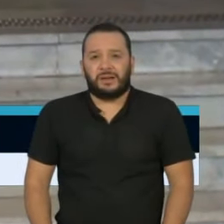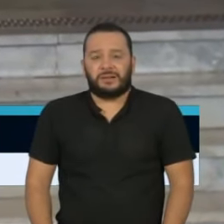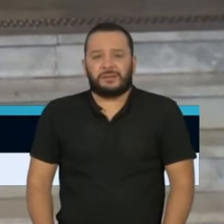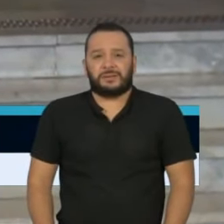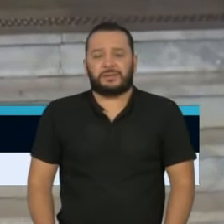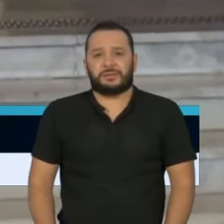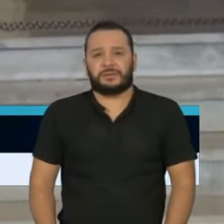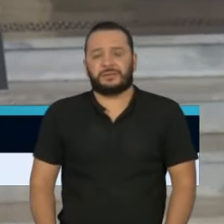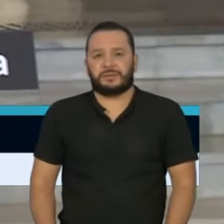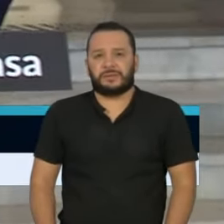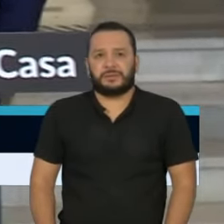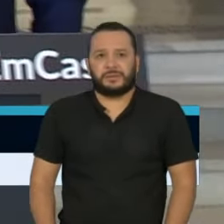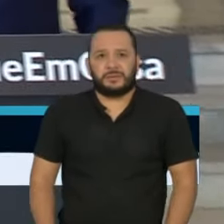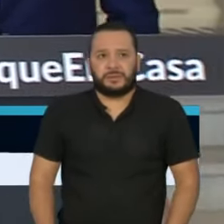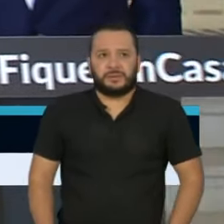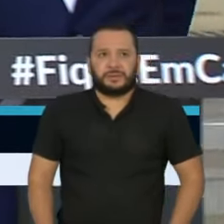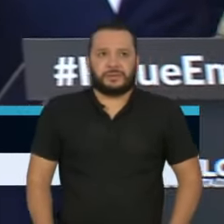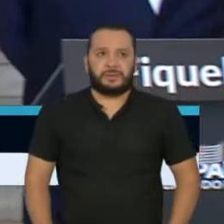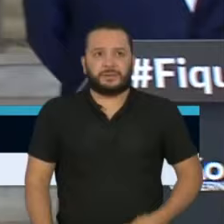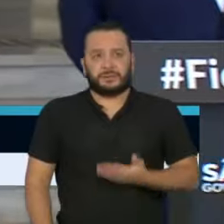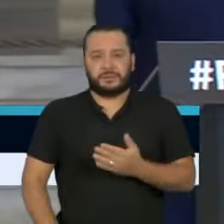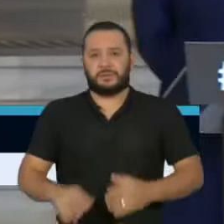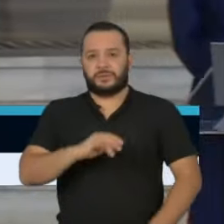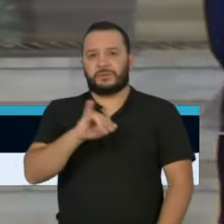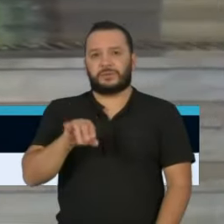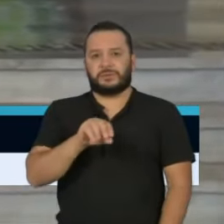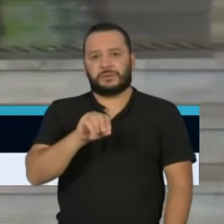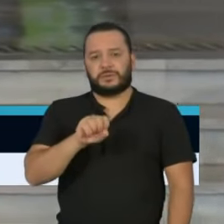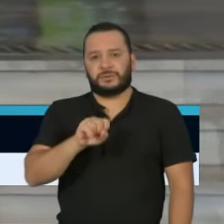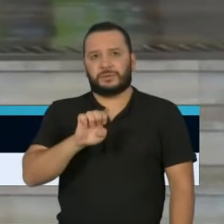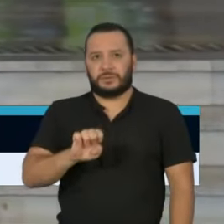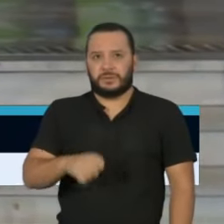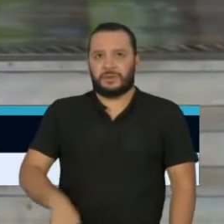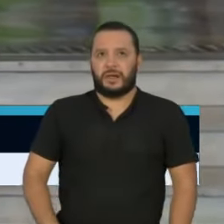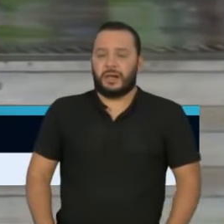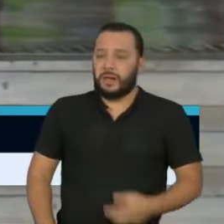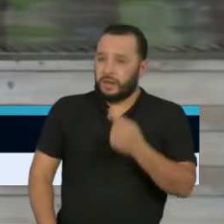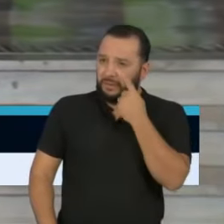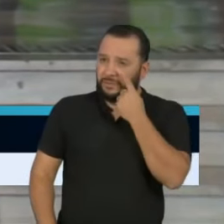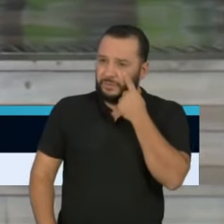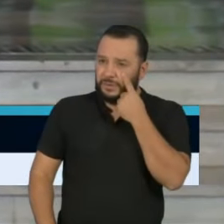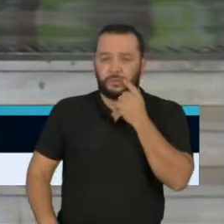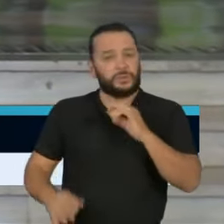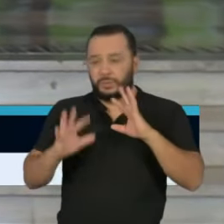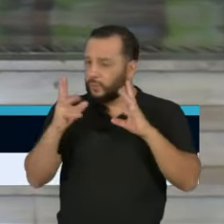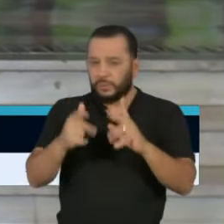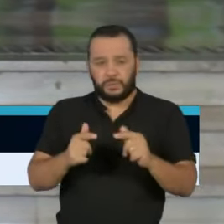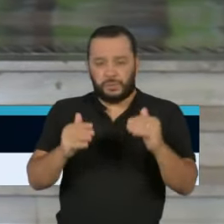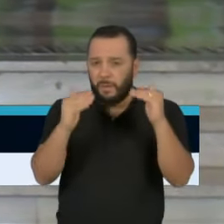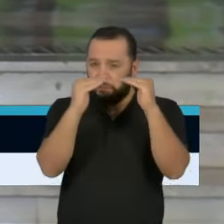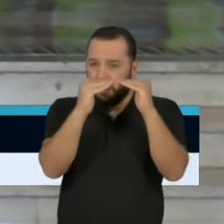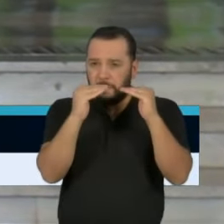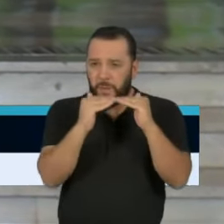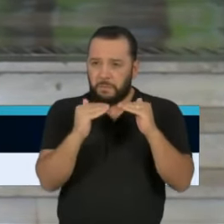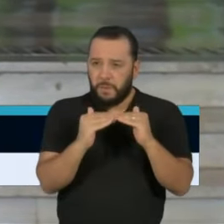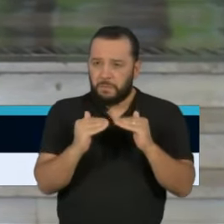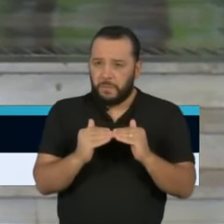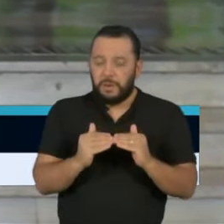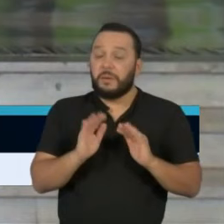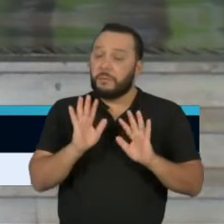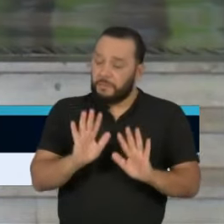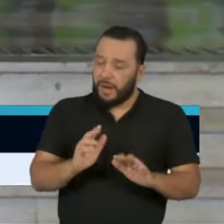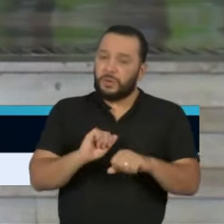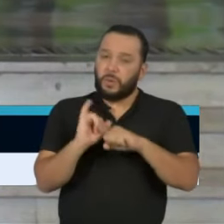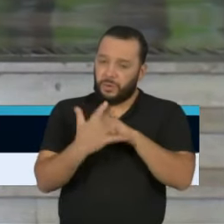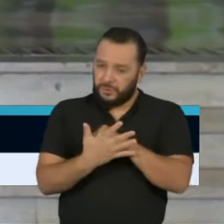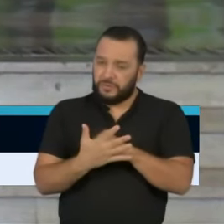Doutor Guermann. Muito obrigado. Então, eu, como você pôde perceber, está dentro do esperado, mas ela continua crescendo.